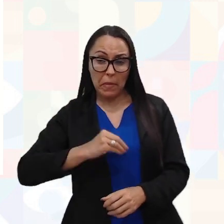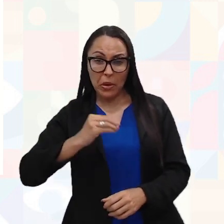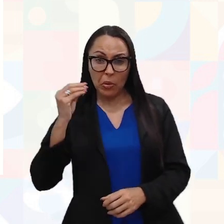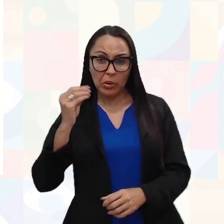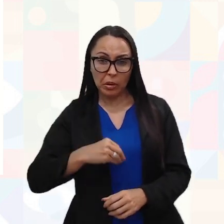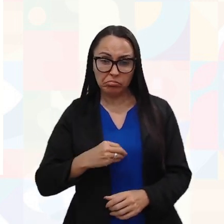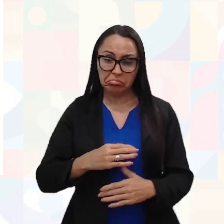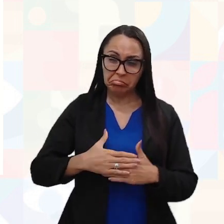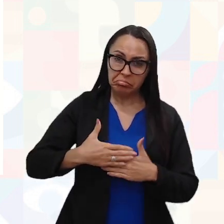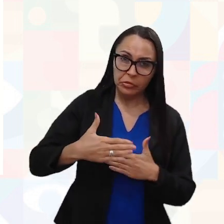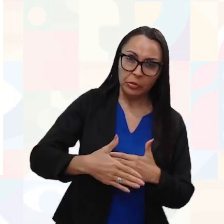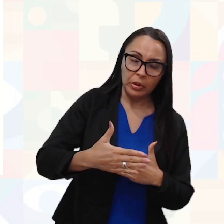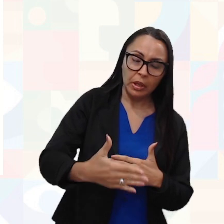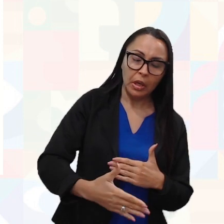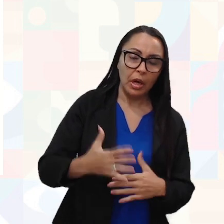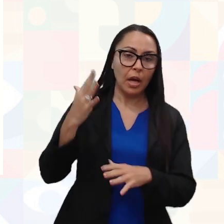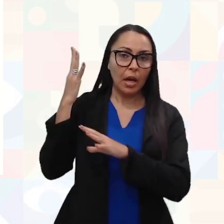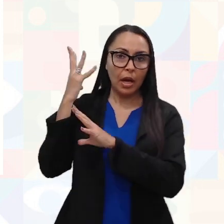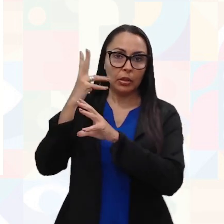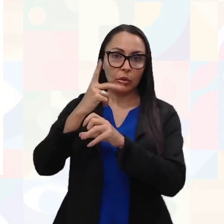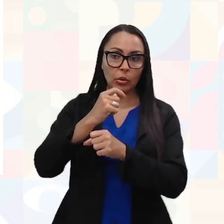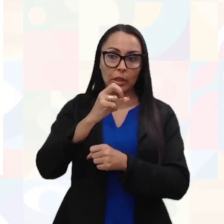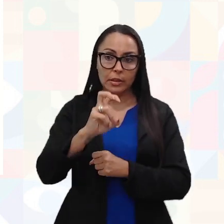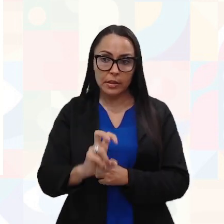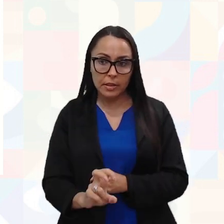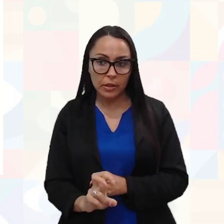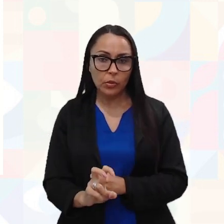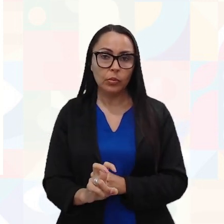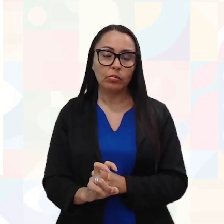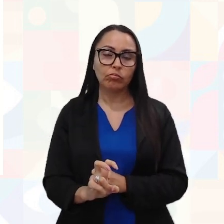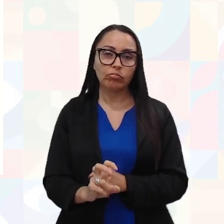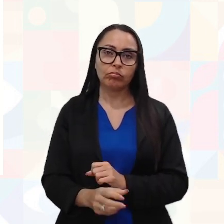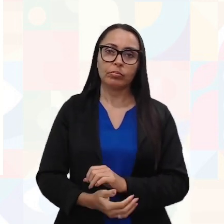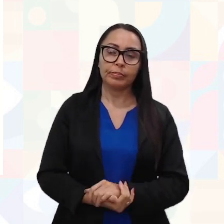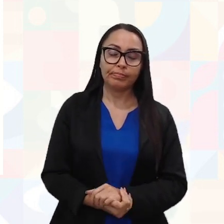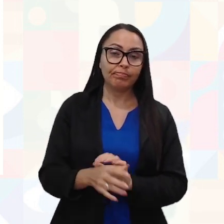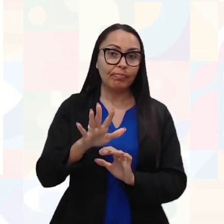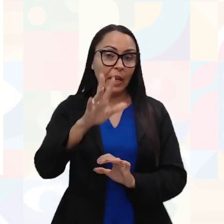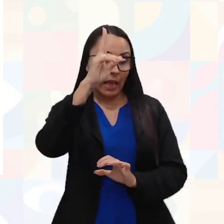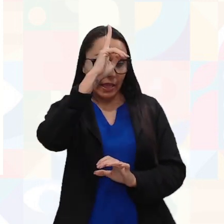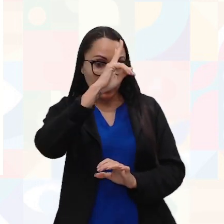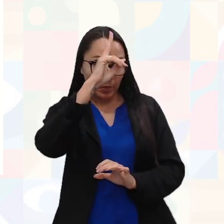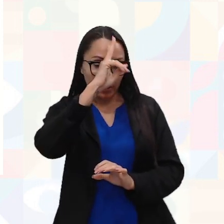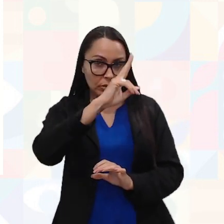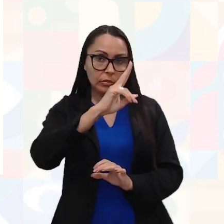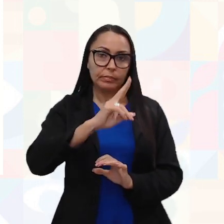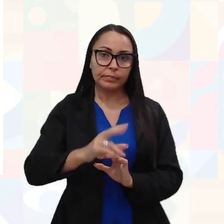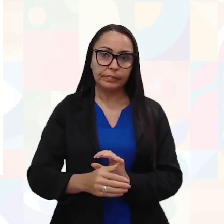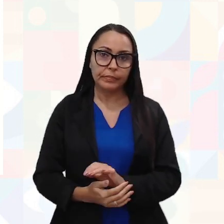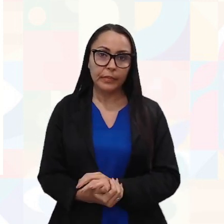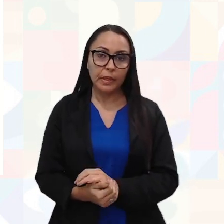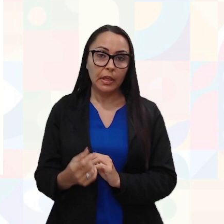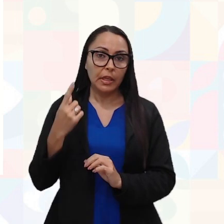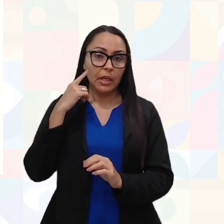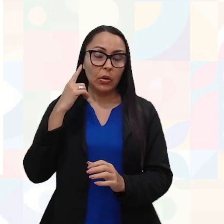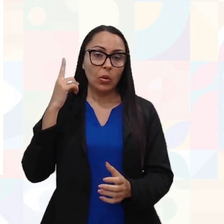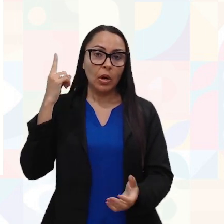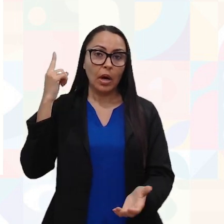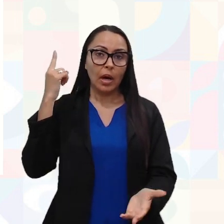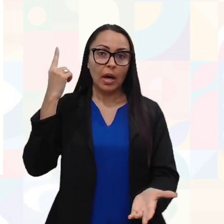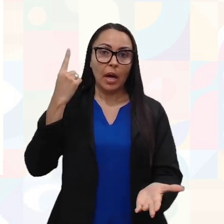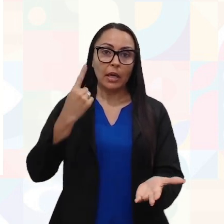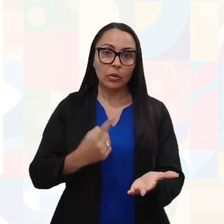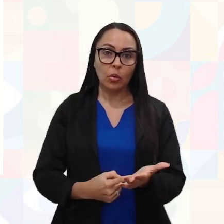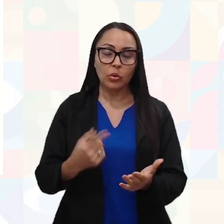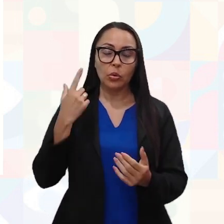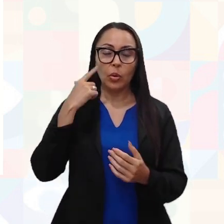do tempo, a nota atribuída será 5. Lembrando que, de acordo com a